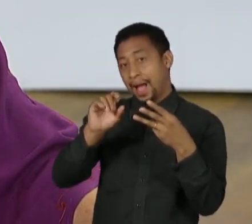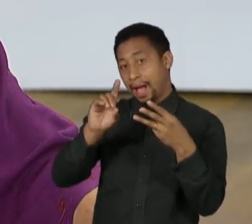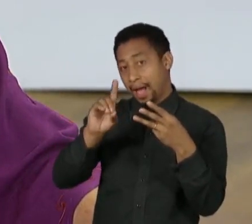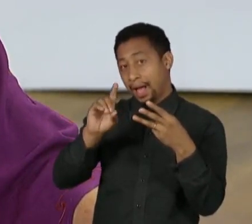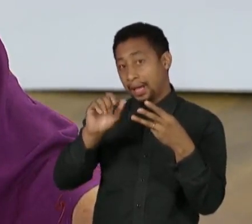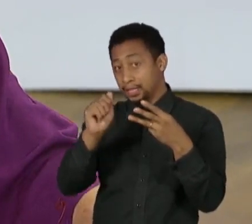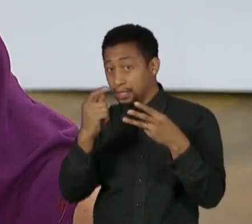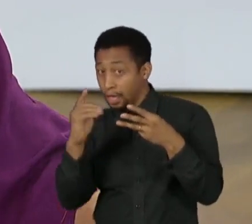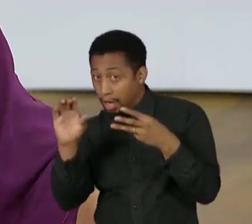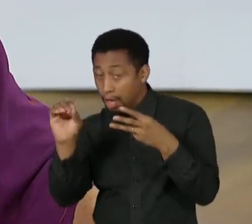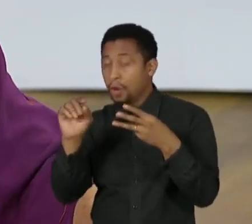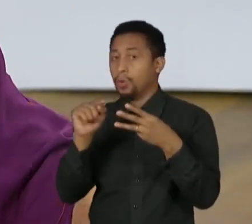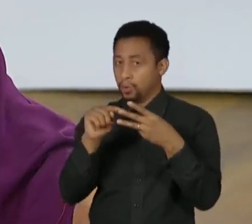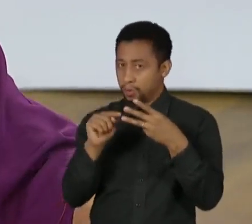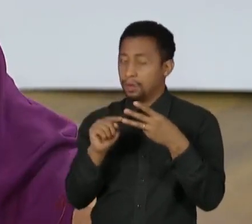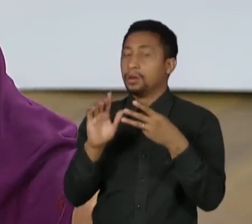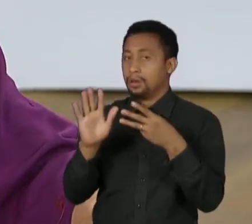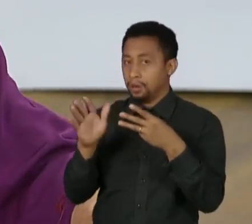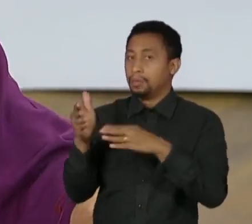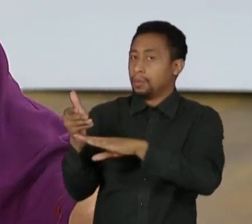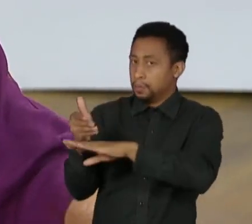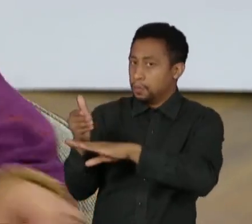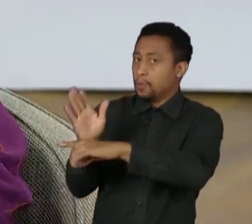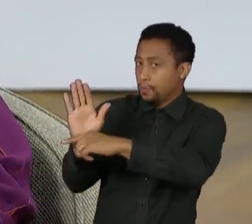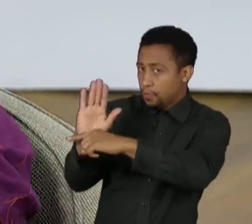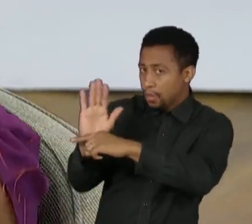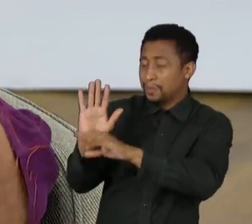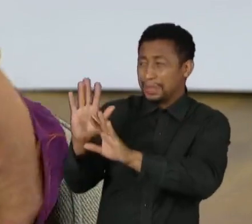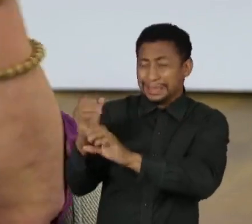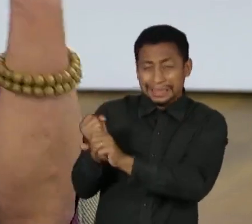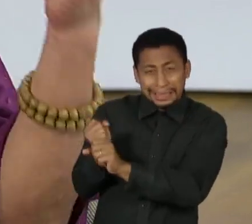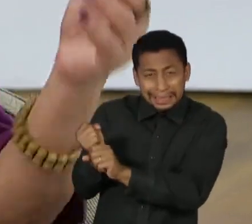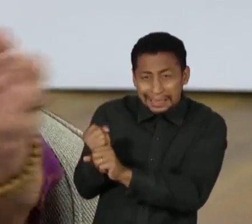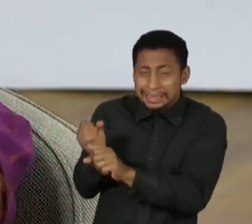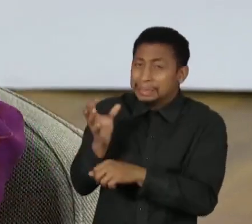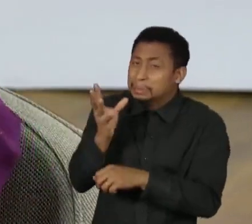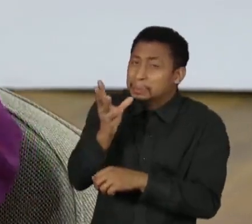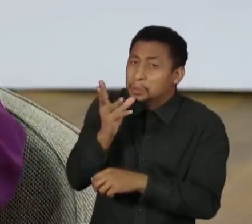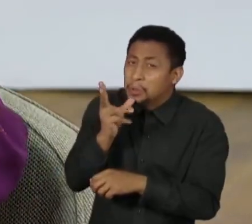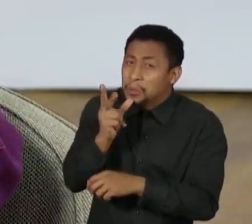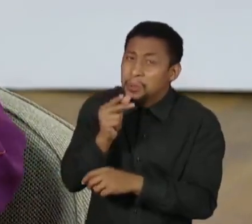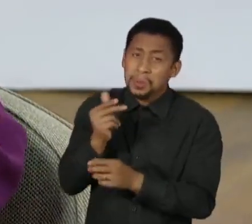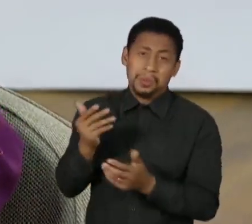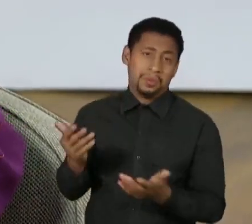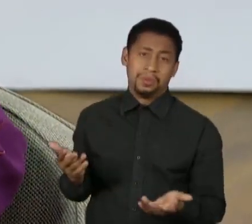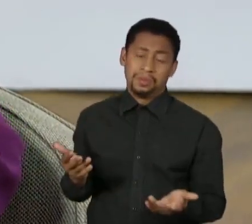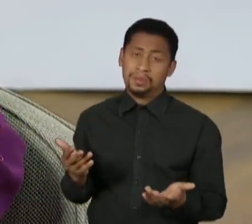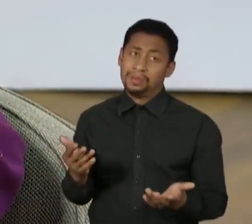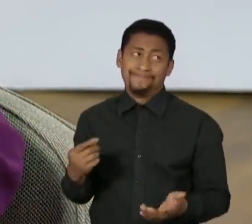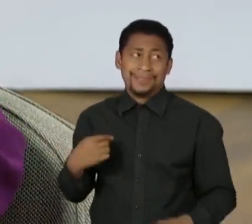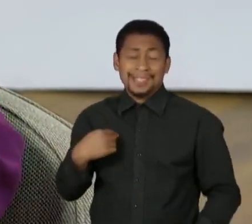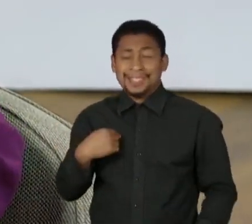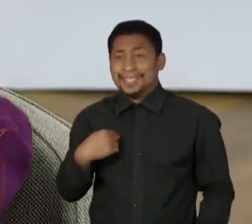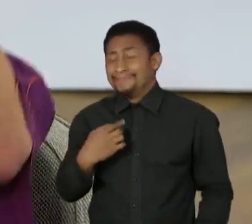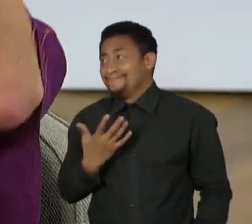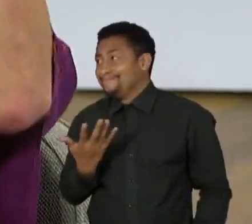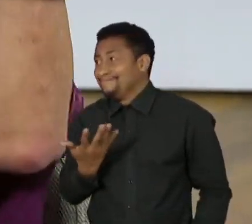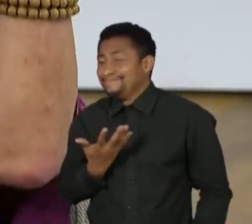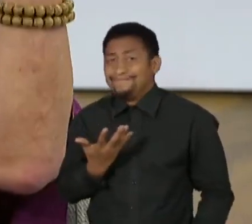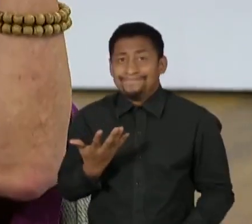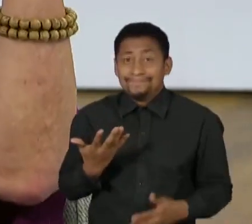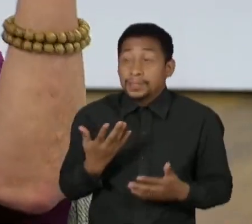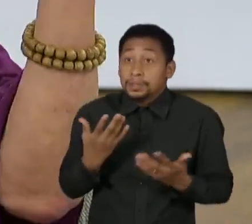E levou muitos anos nesse trabalho. Tantos anos que eu cheguei em momentos a